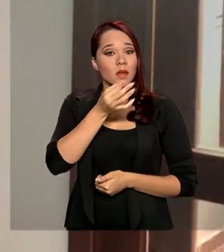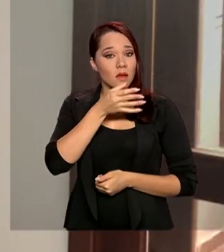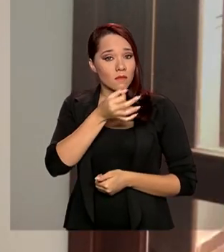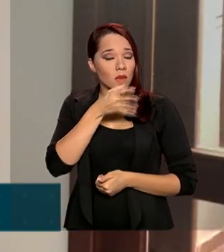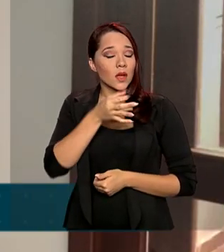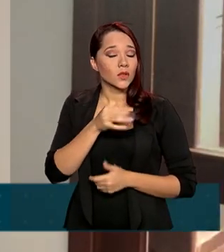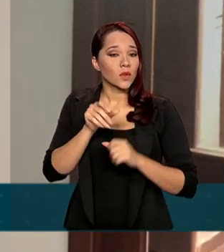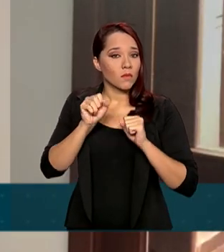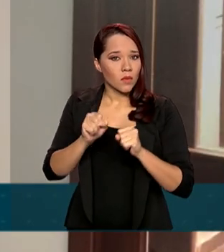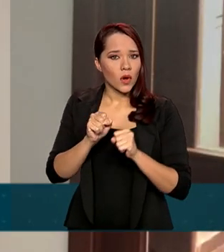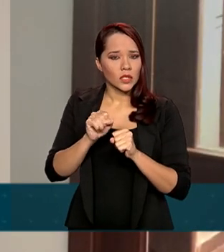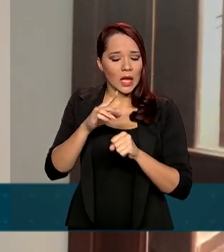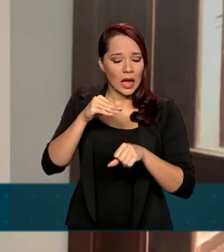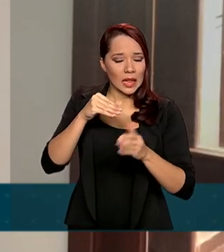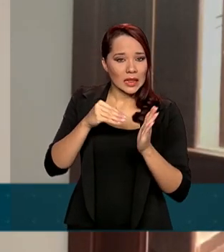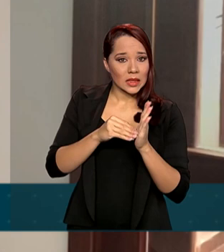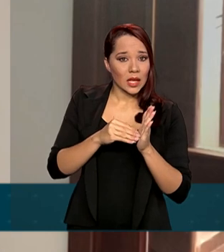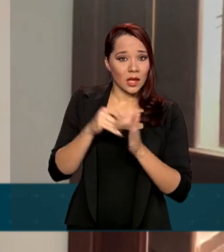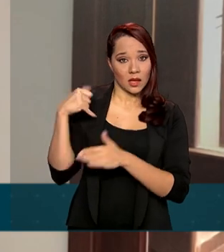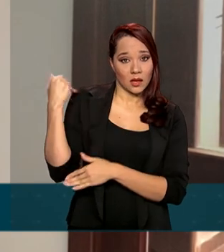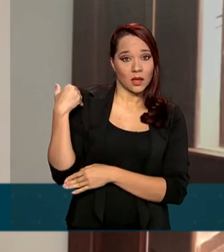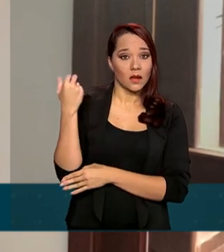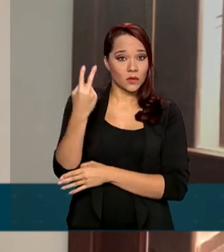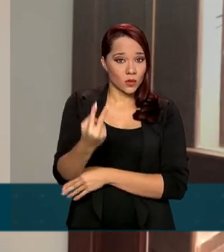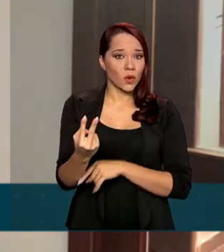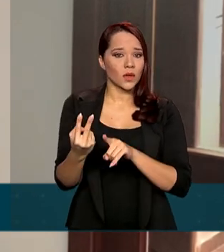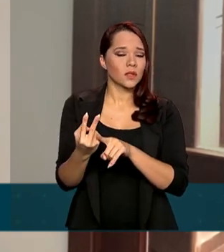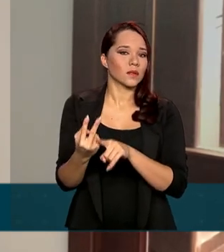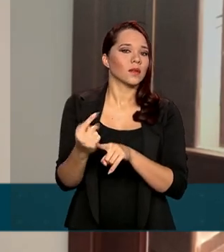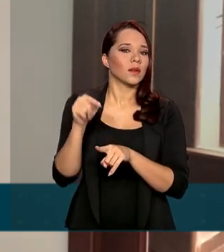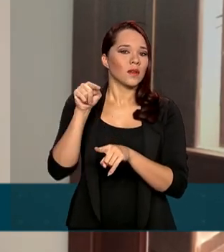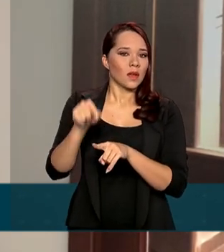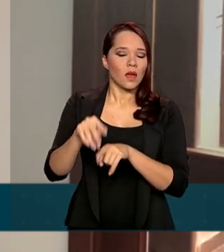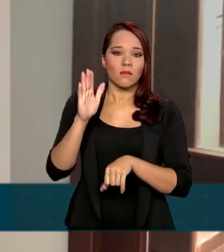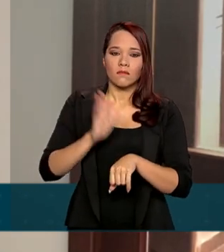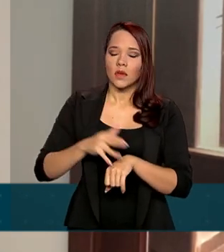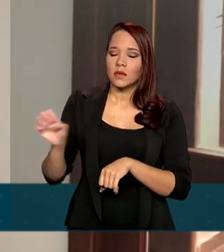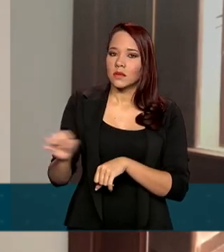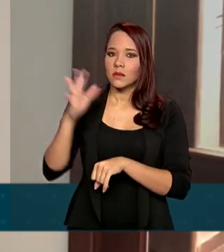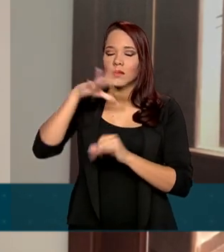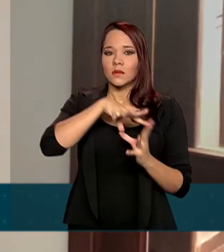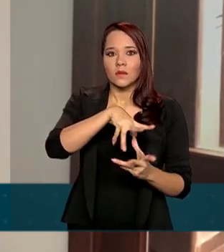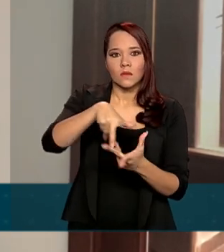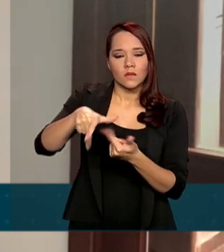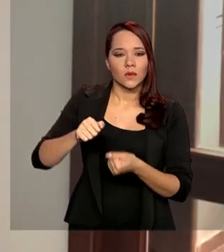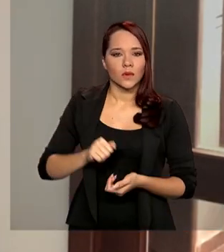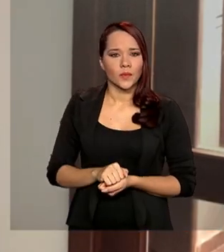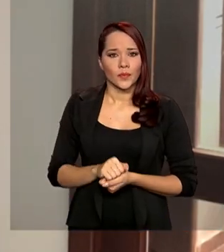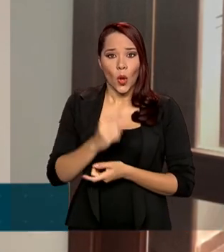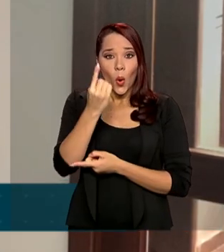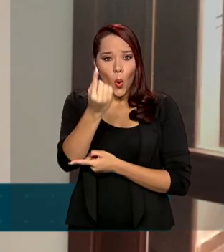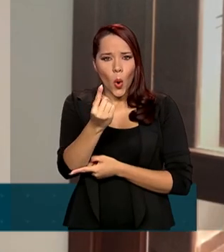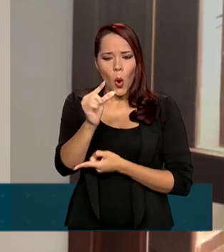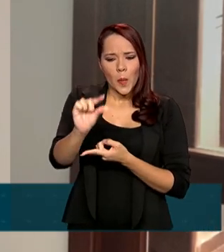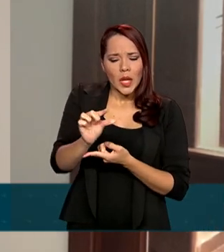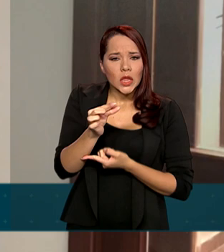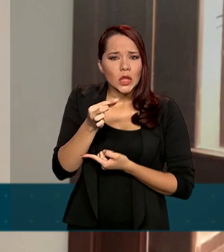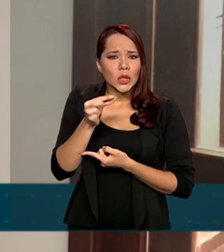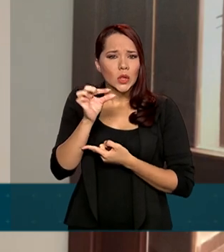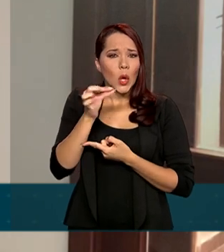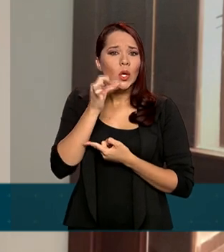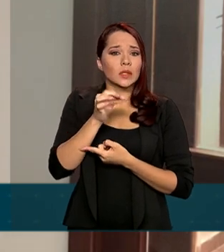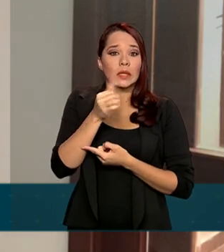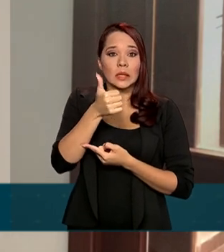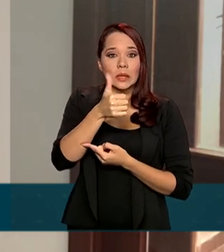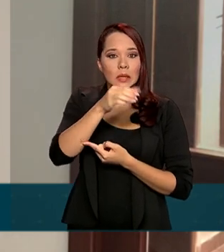deve ser ministrado até os 2 anos de idade, é considerado o mais caro do mundo. A dose única pode chegar a